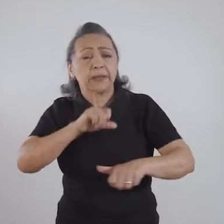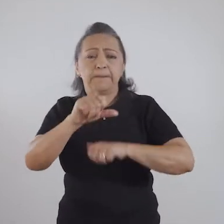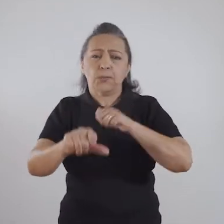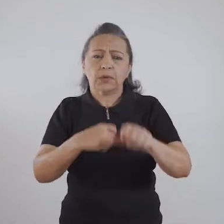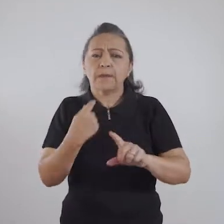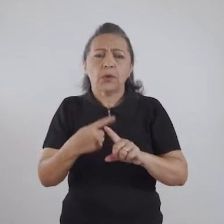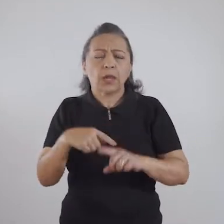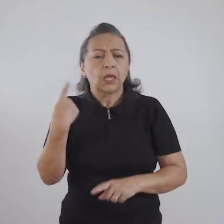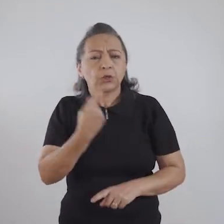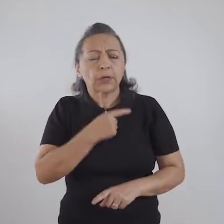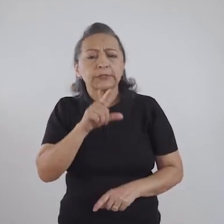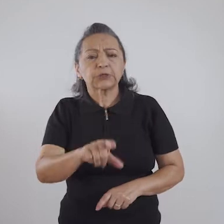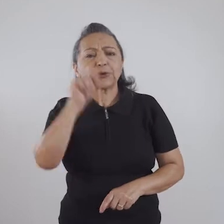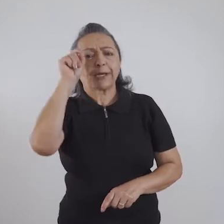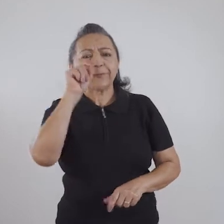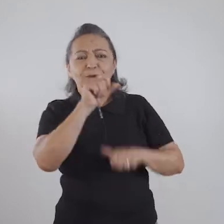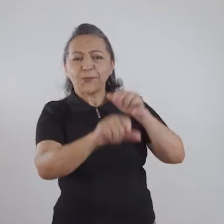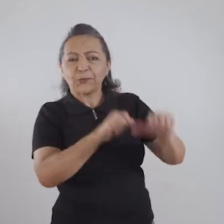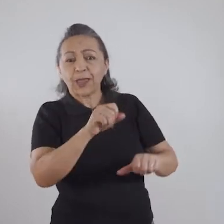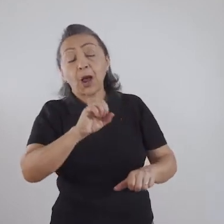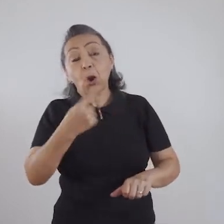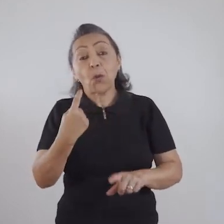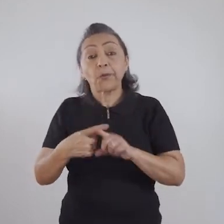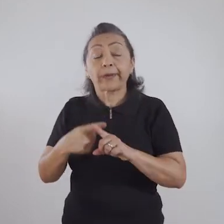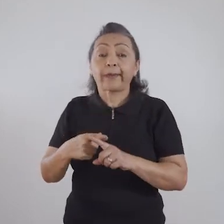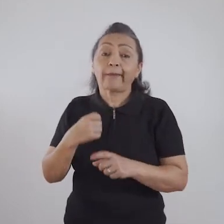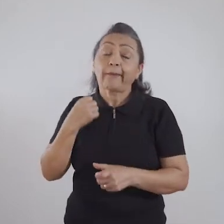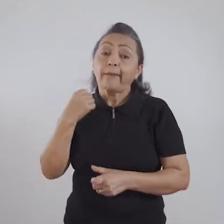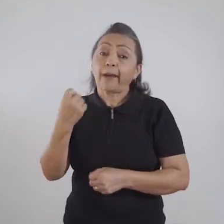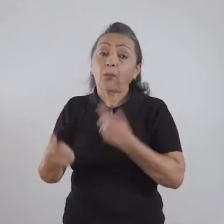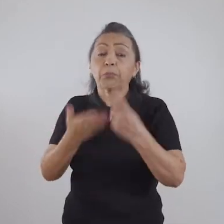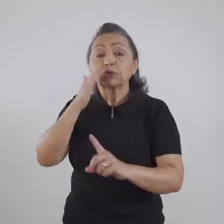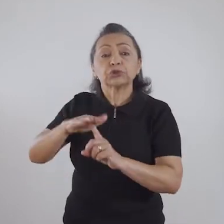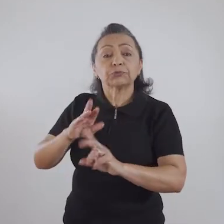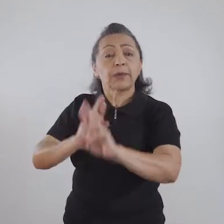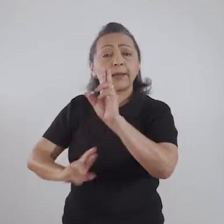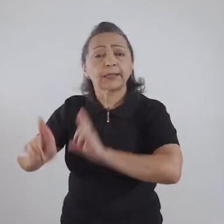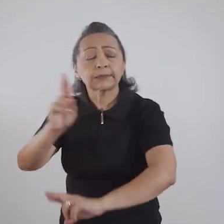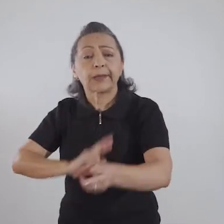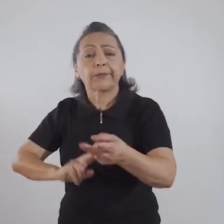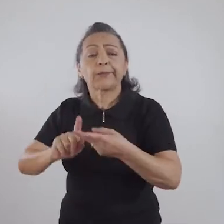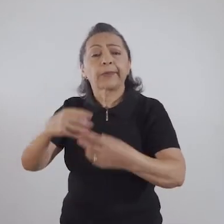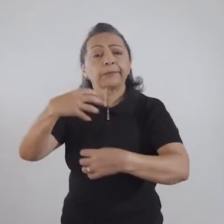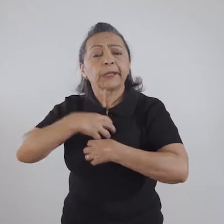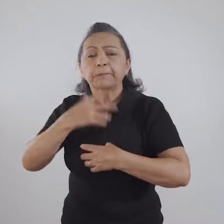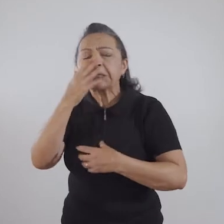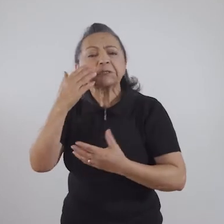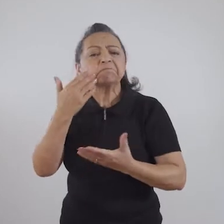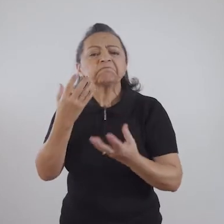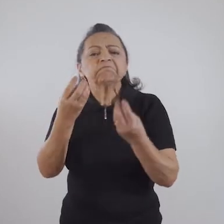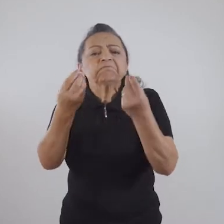modificadas. Porque nós escolhemos modificar ou porque determinada relação, determinado sentimento já não me